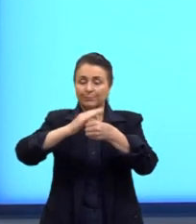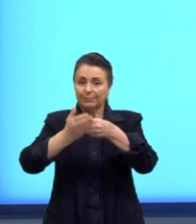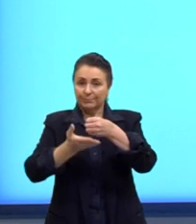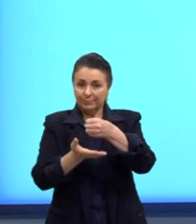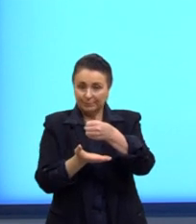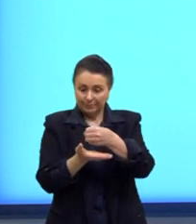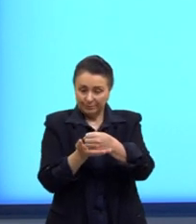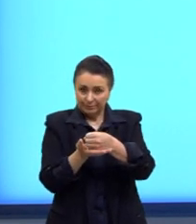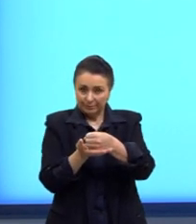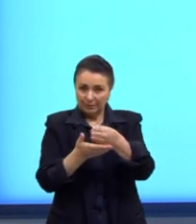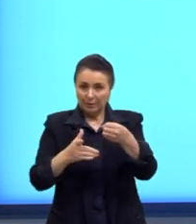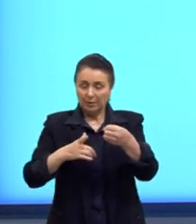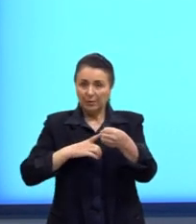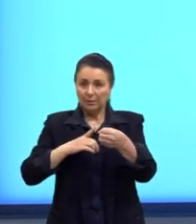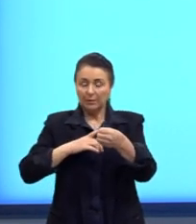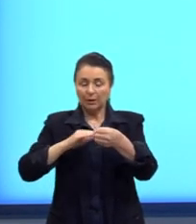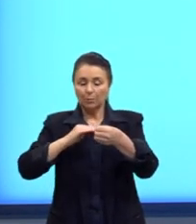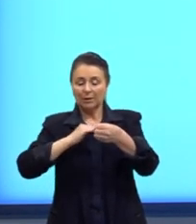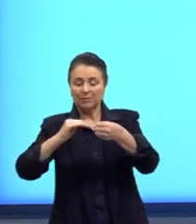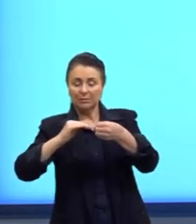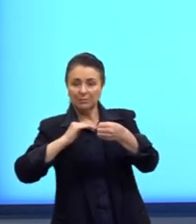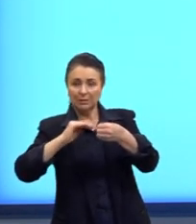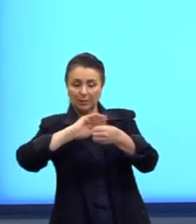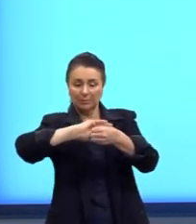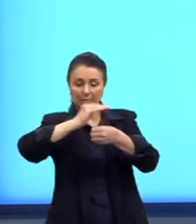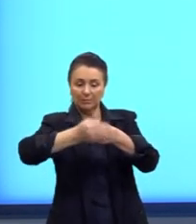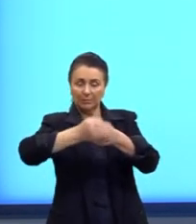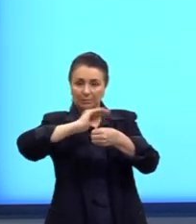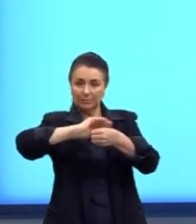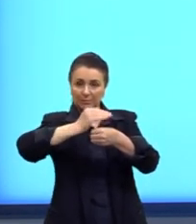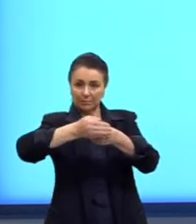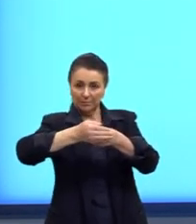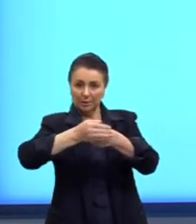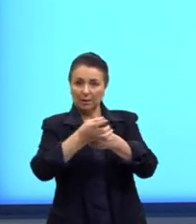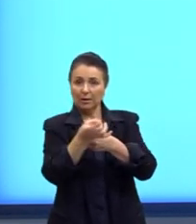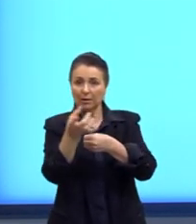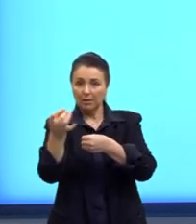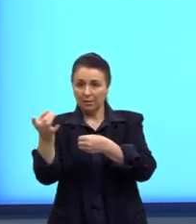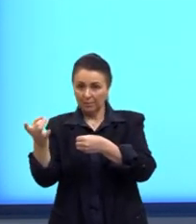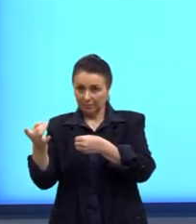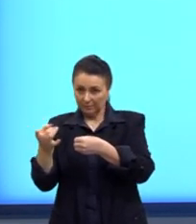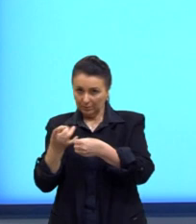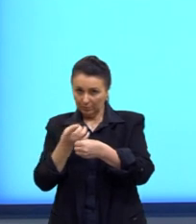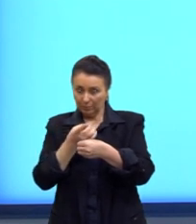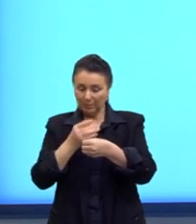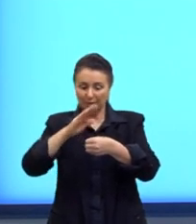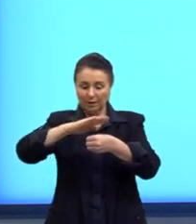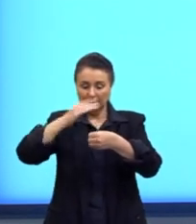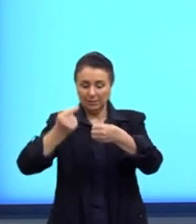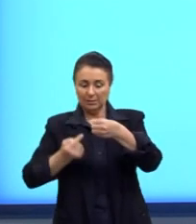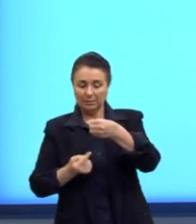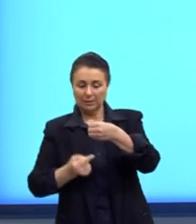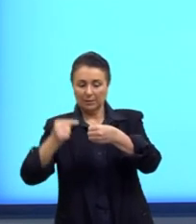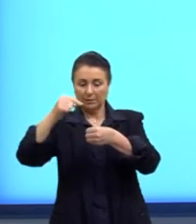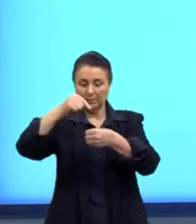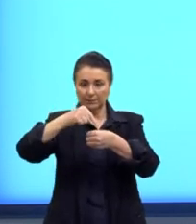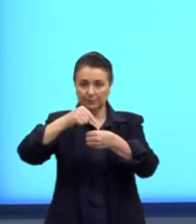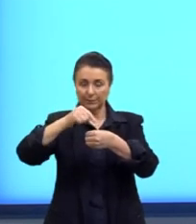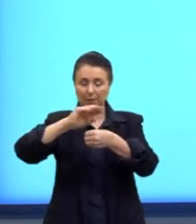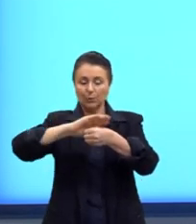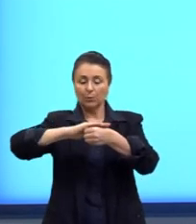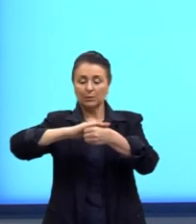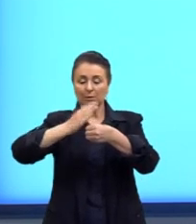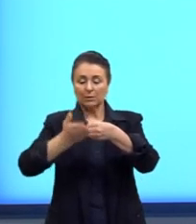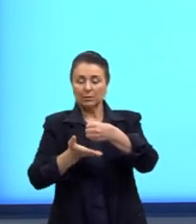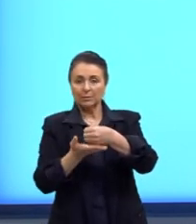ele tem uma semisfera com o mesmo raio do cilindro em cada uma das extremidades, sendo que os cilindros